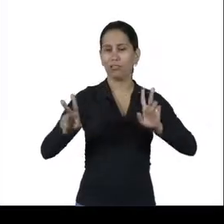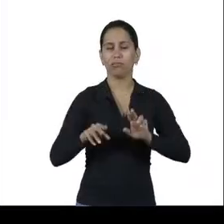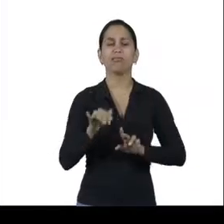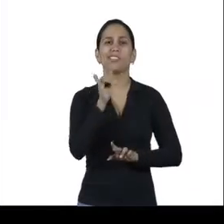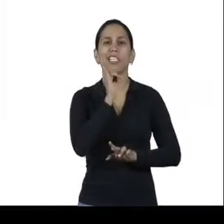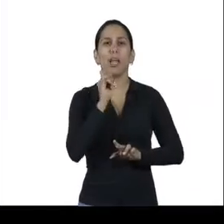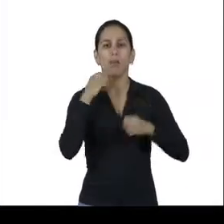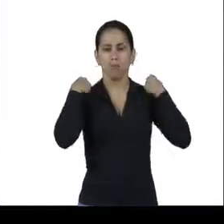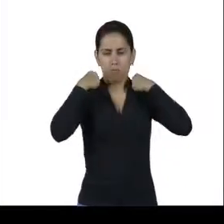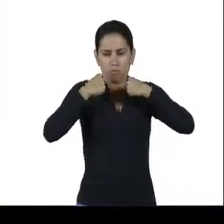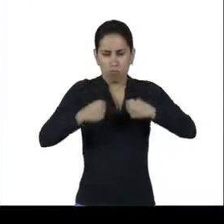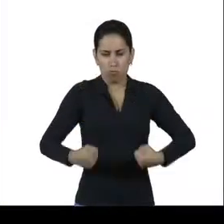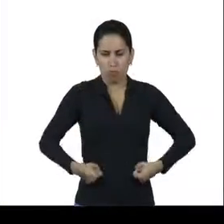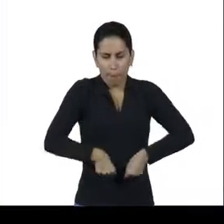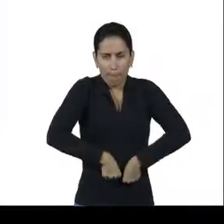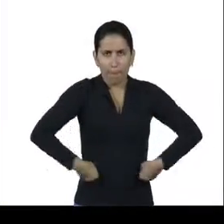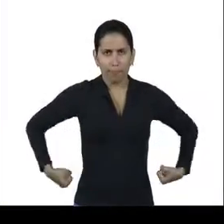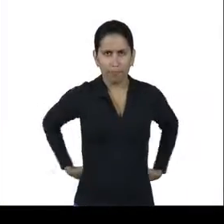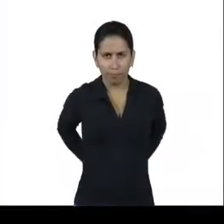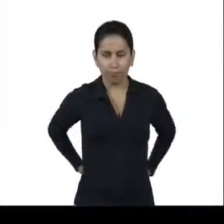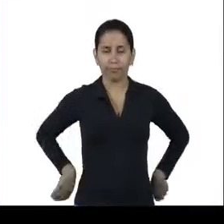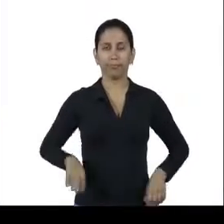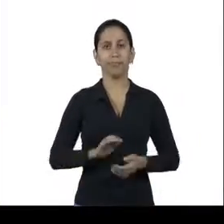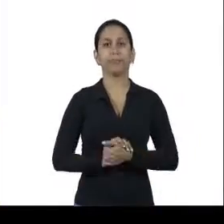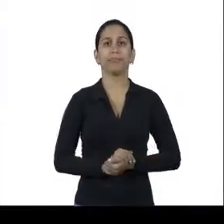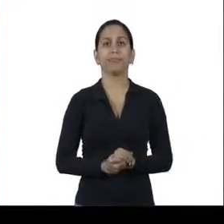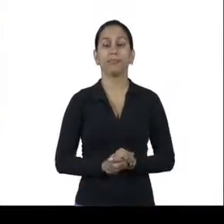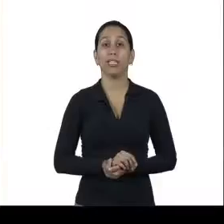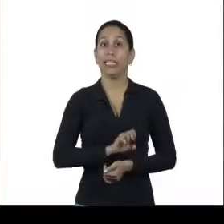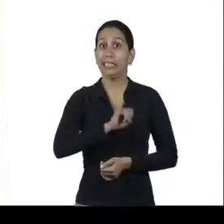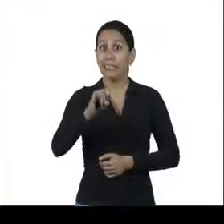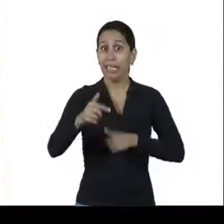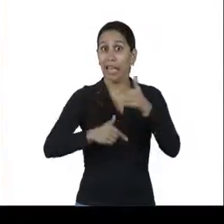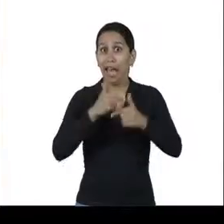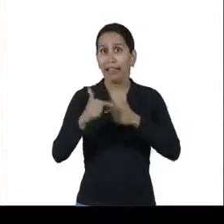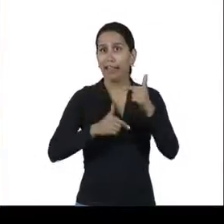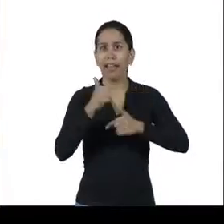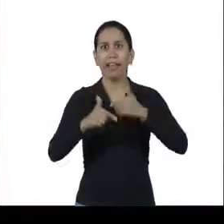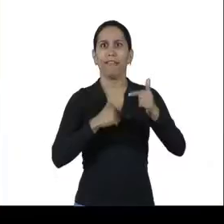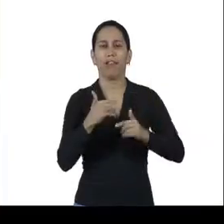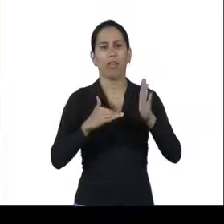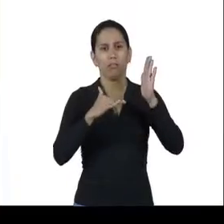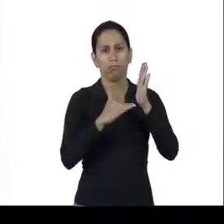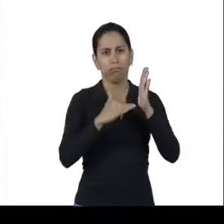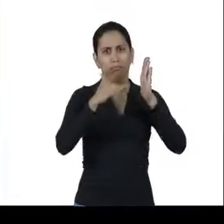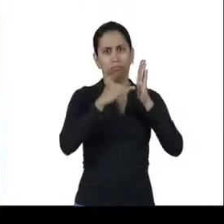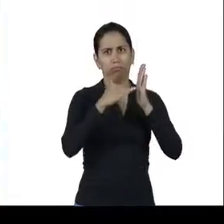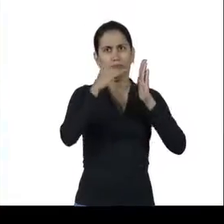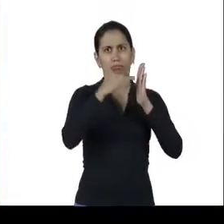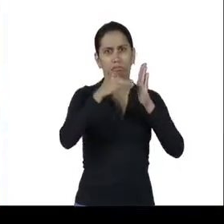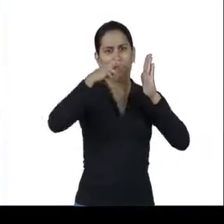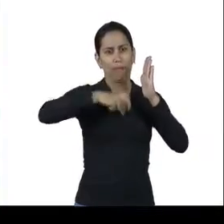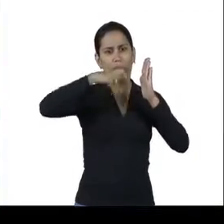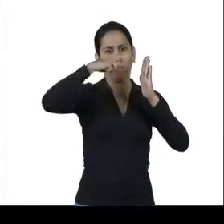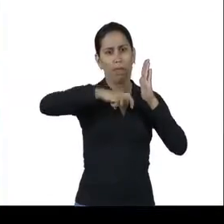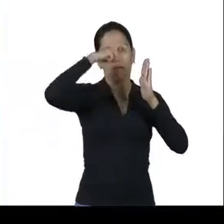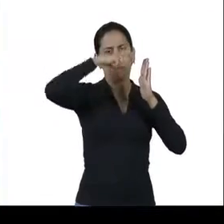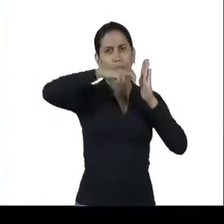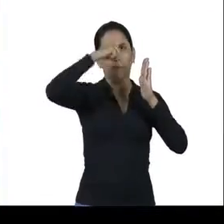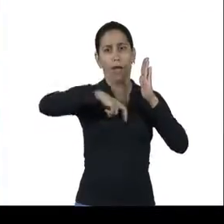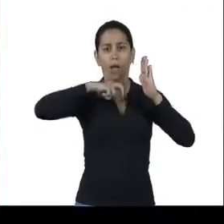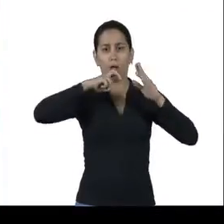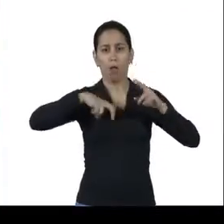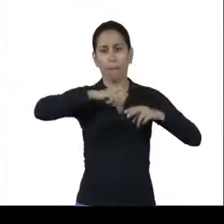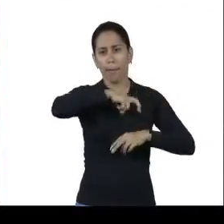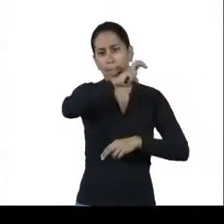o cinto de segurança. Se a tarefa é com qualquer tipo de andaime ou subindo e descendo escadas, usamos um trava-queda